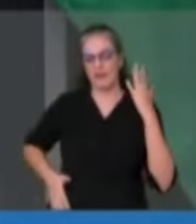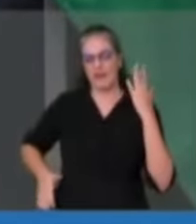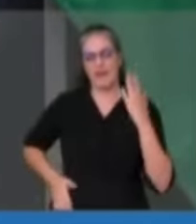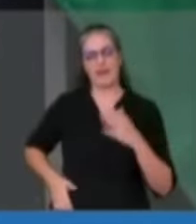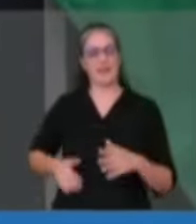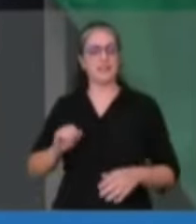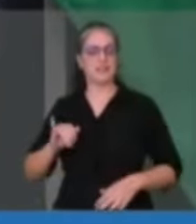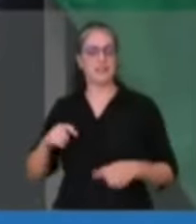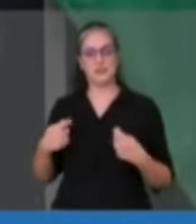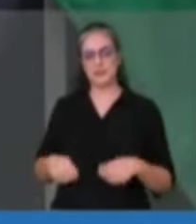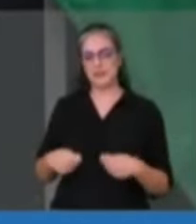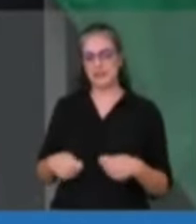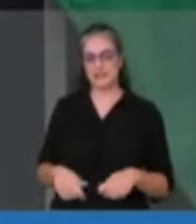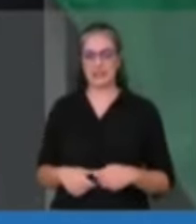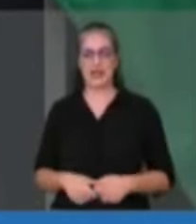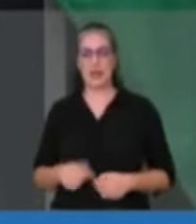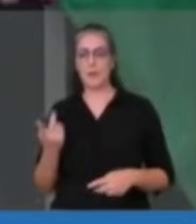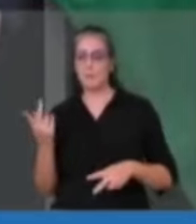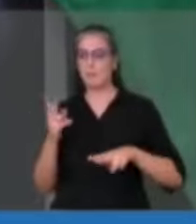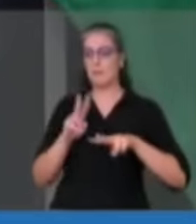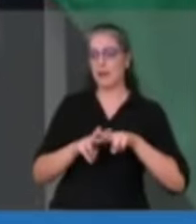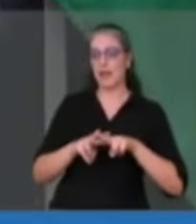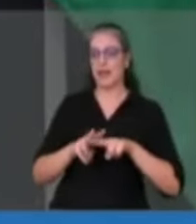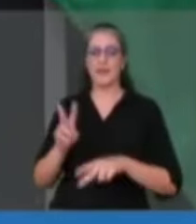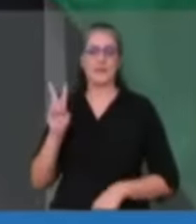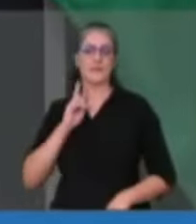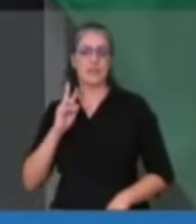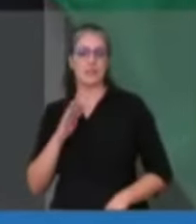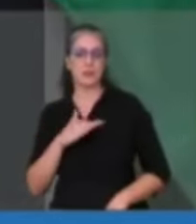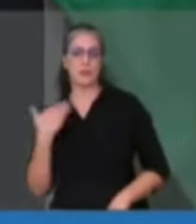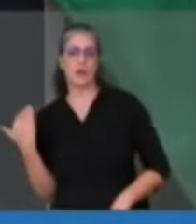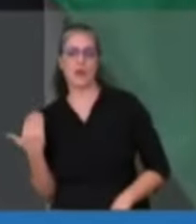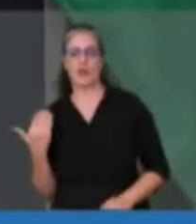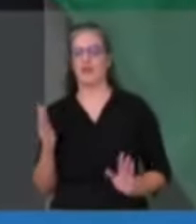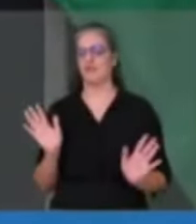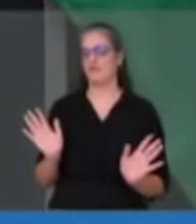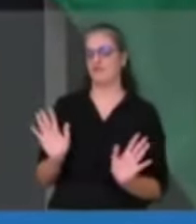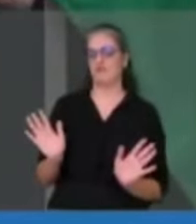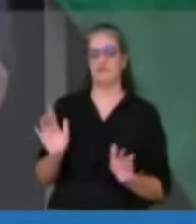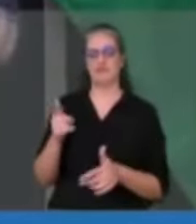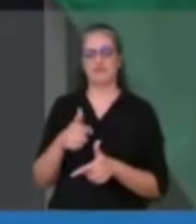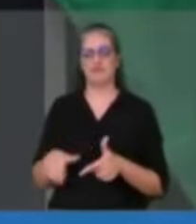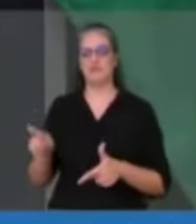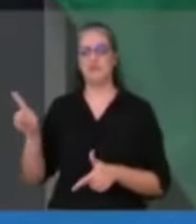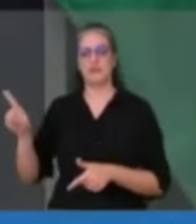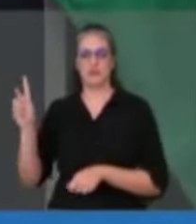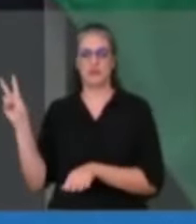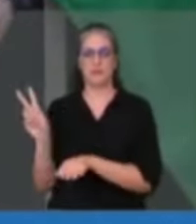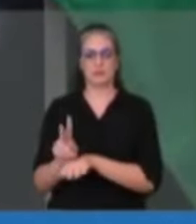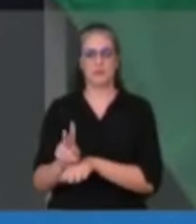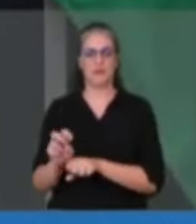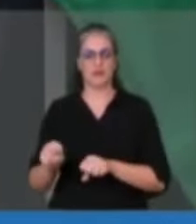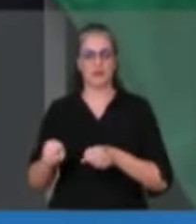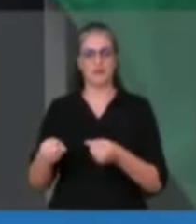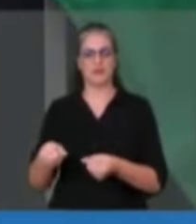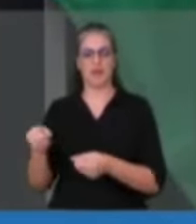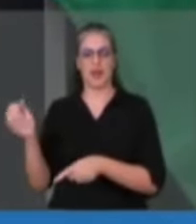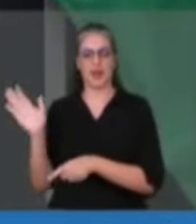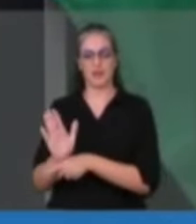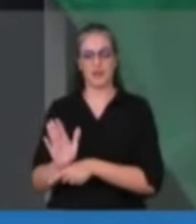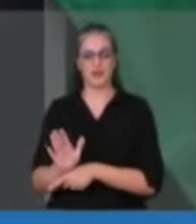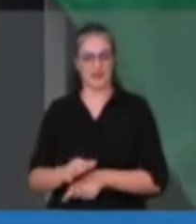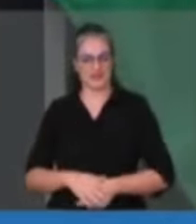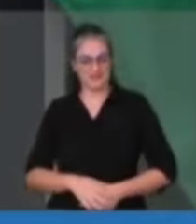forem presos, sempre que a vítima for morta, sempre, em todas essas ocasiões, você vai estar lá para